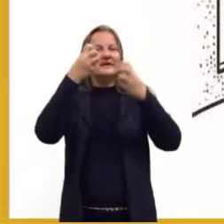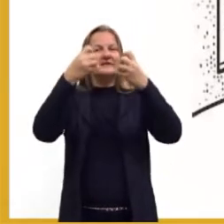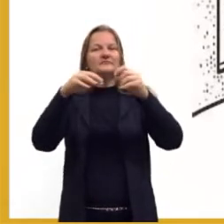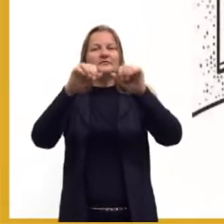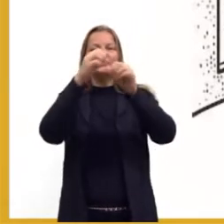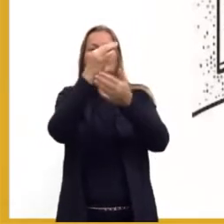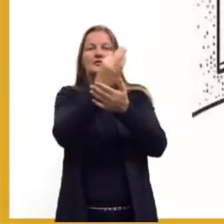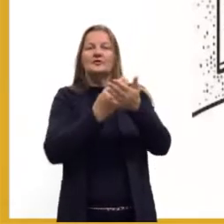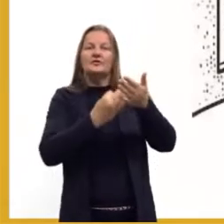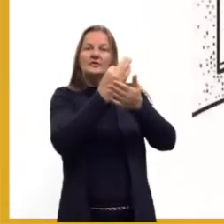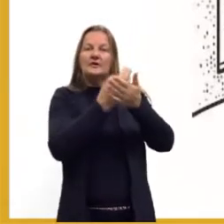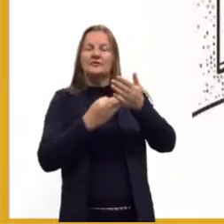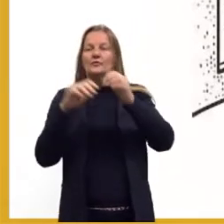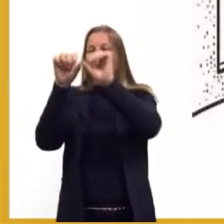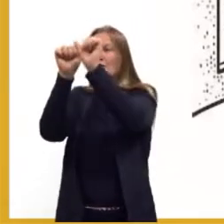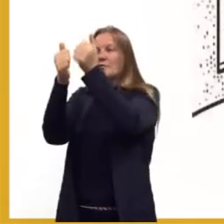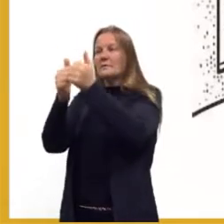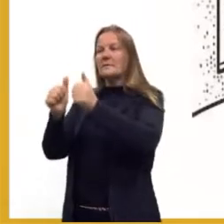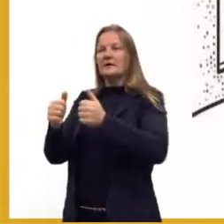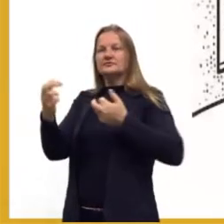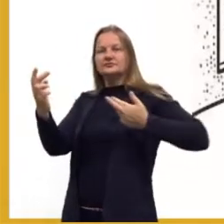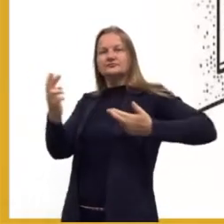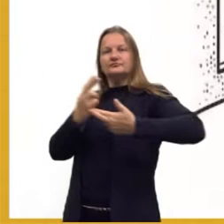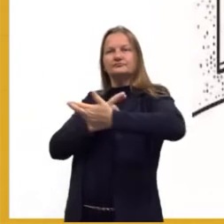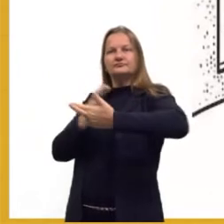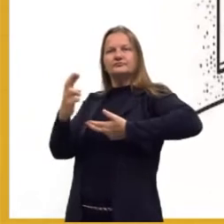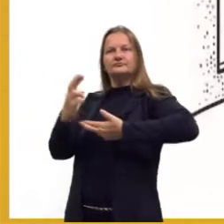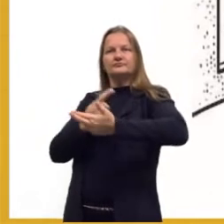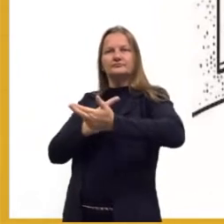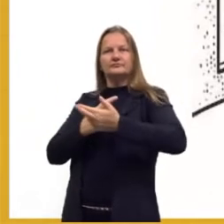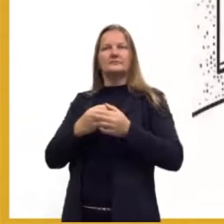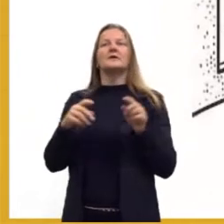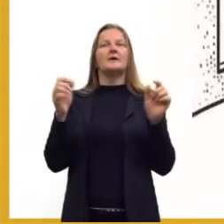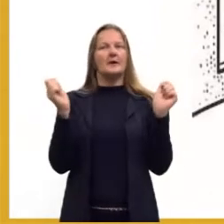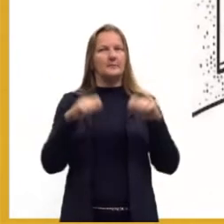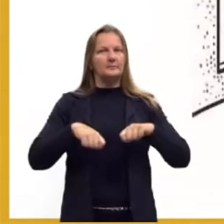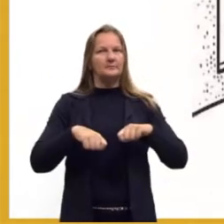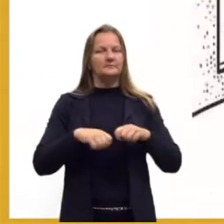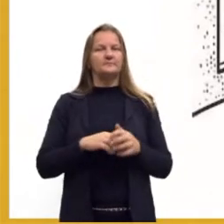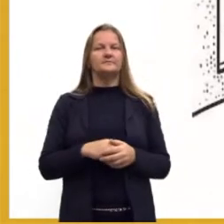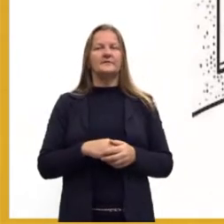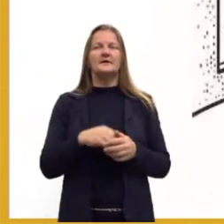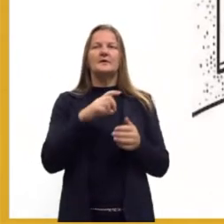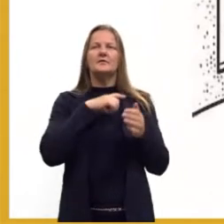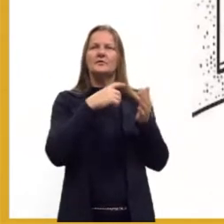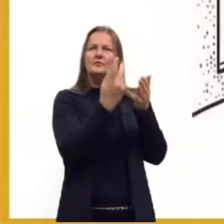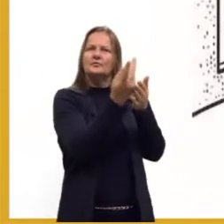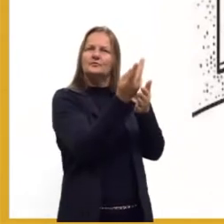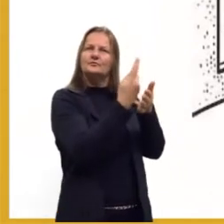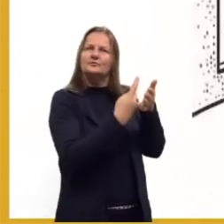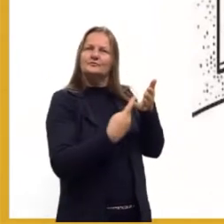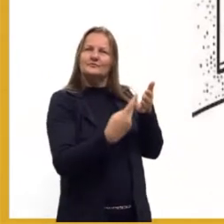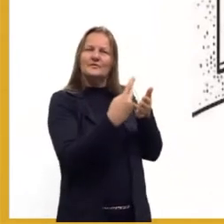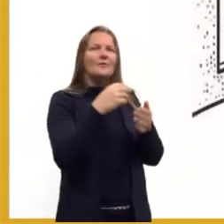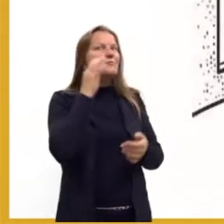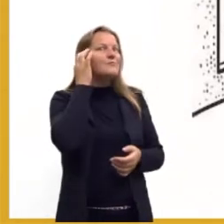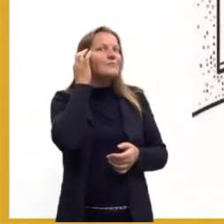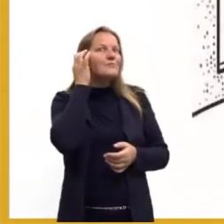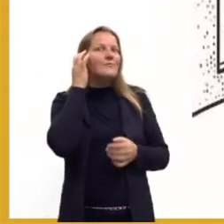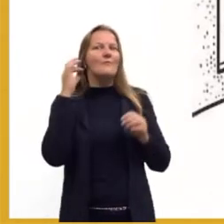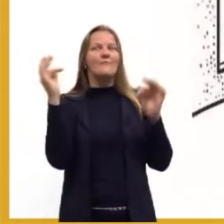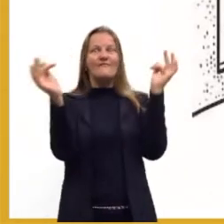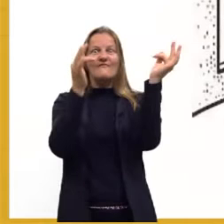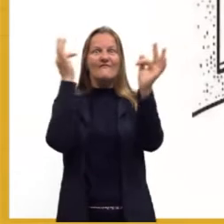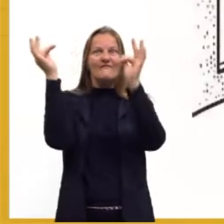intertextualidade acontecendo dentro de uma obra. Eu achei esse desenho fantástico. Eu achei que